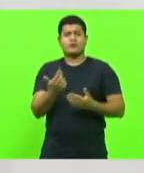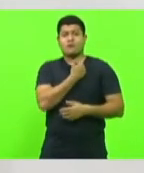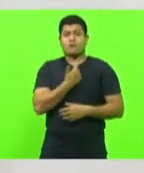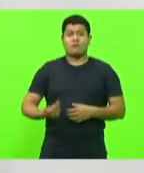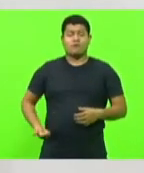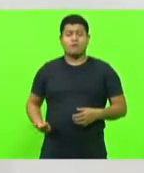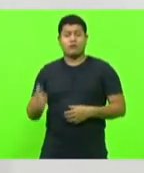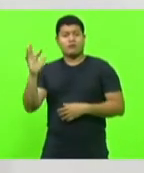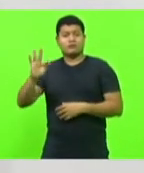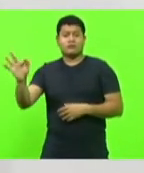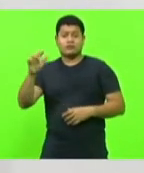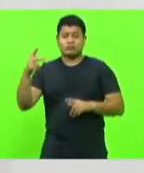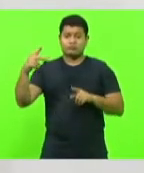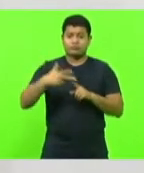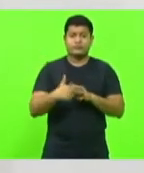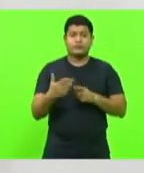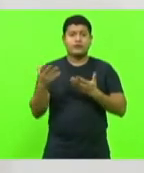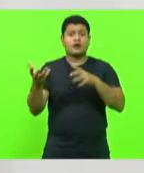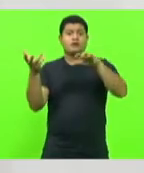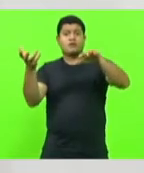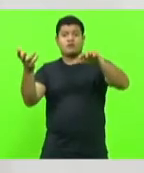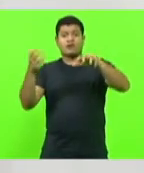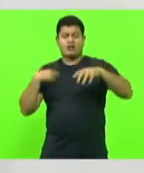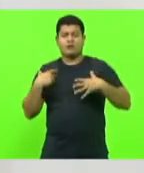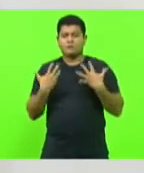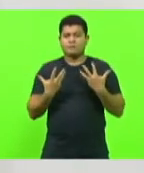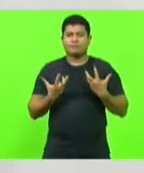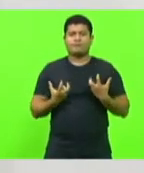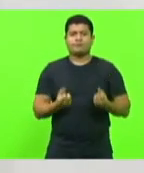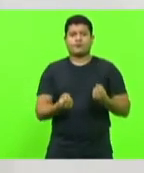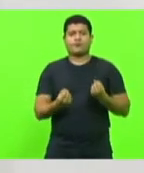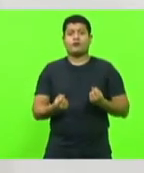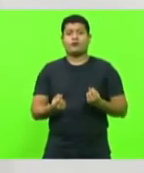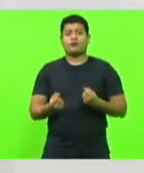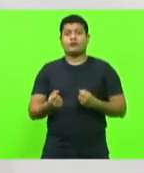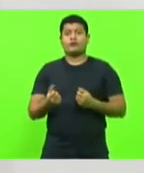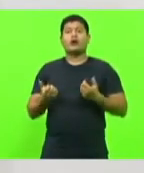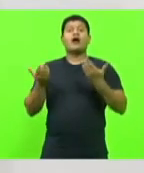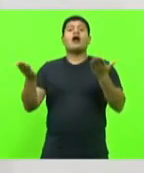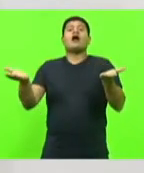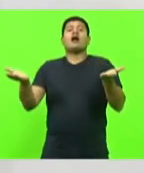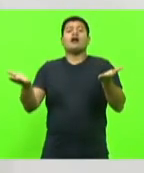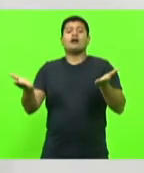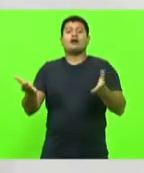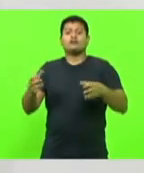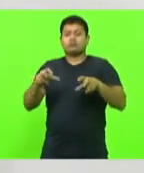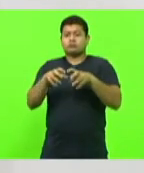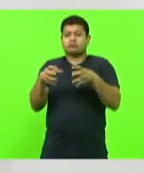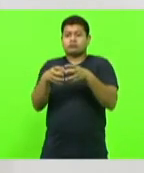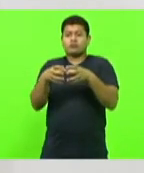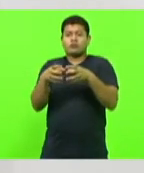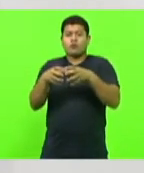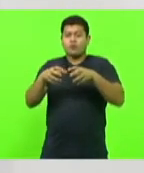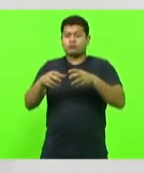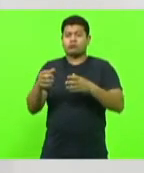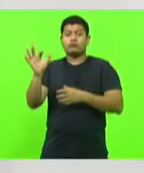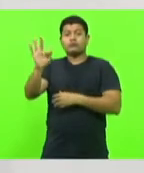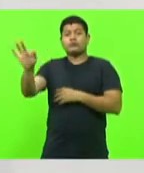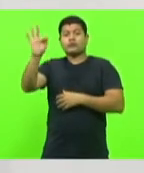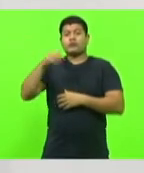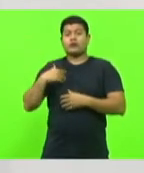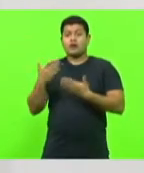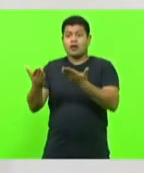reduziu e o Congresso nacional aceitou? Cadê a nossa bancada federal? Que não falou nada nessa redução